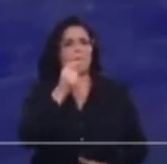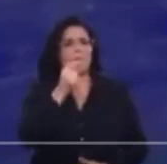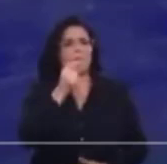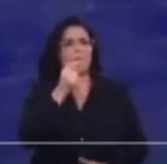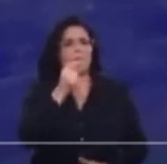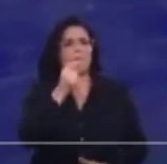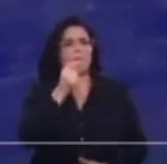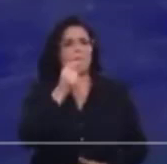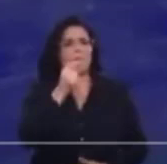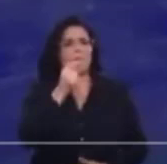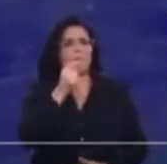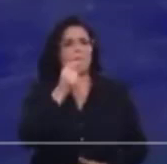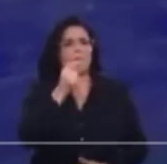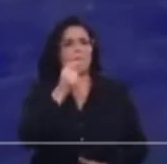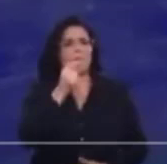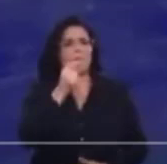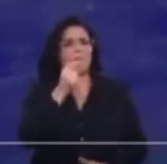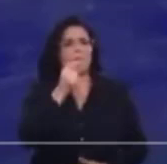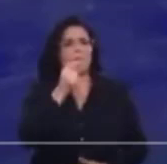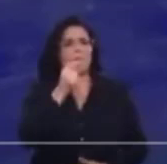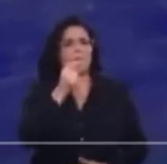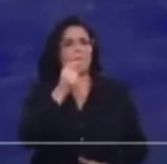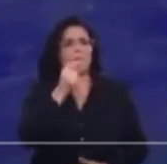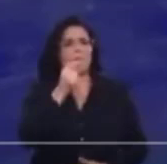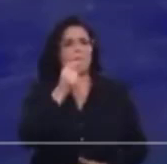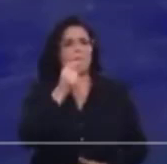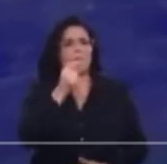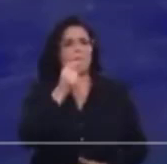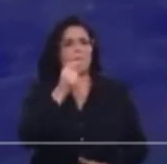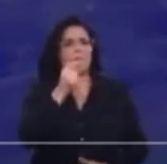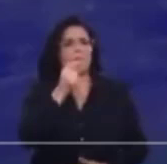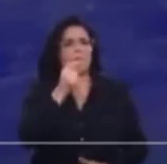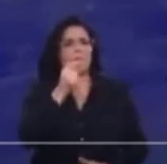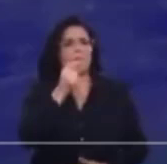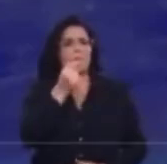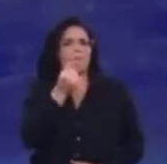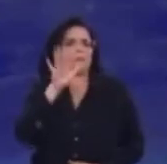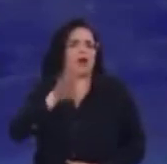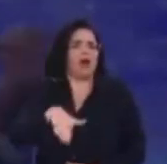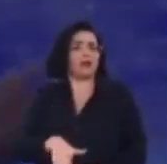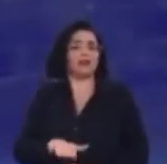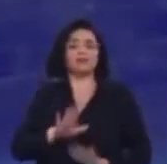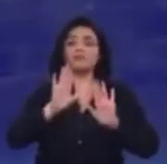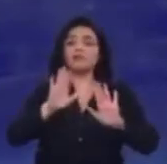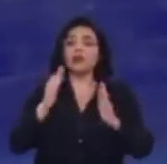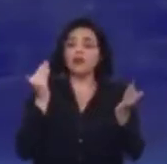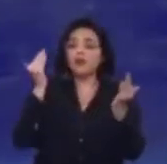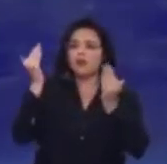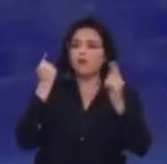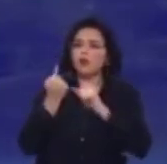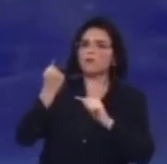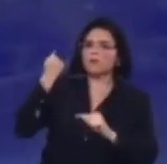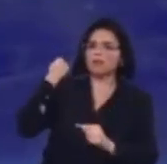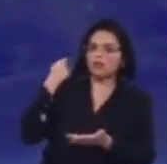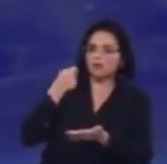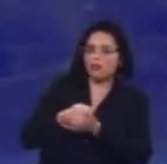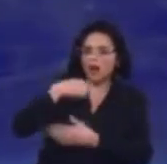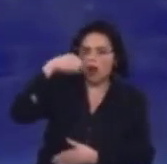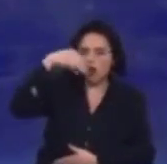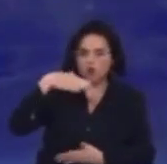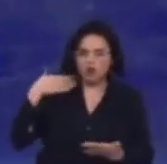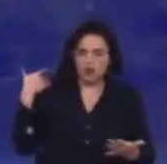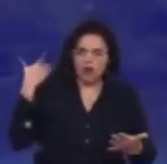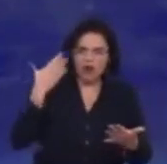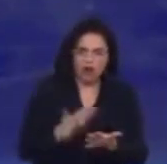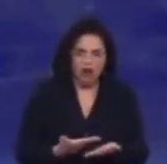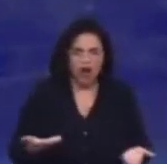escuta aqui sobre a parte, olha o que ele meteu aqui na parte de telefonia. uma olhada aqui. Compare com o passado. Veja quanto você